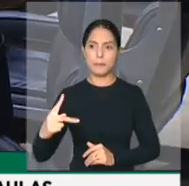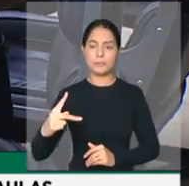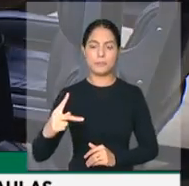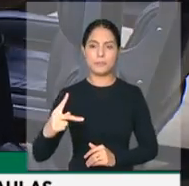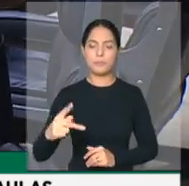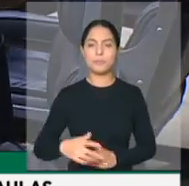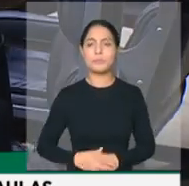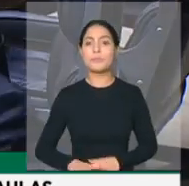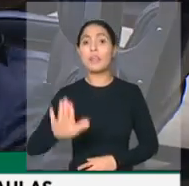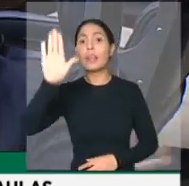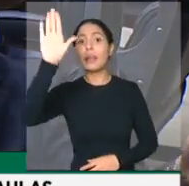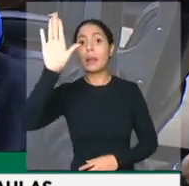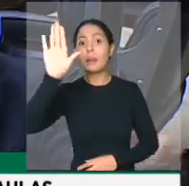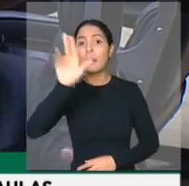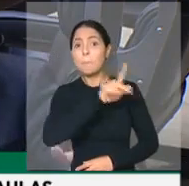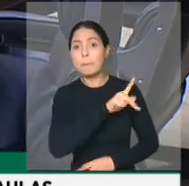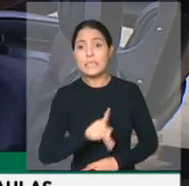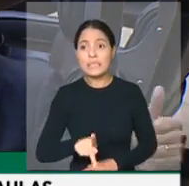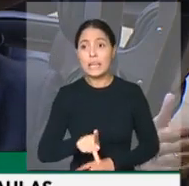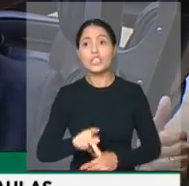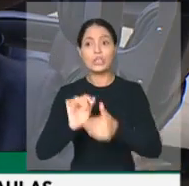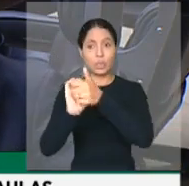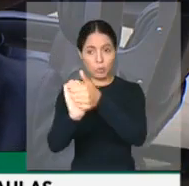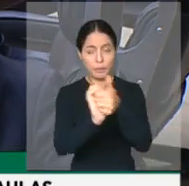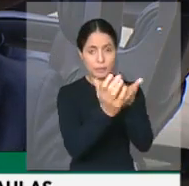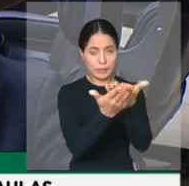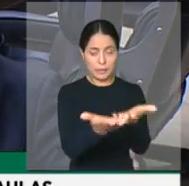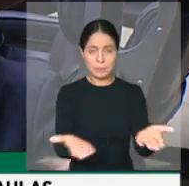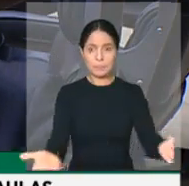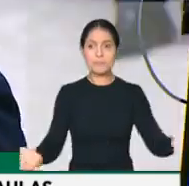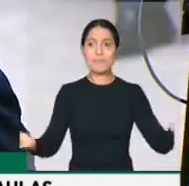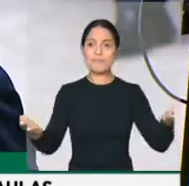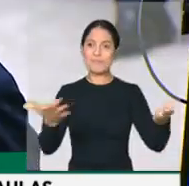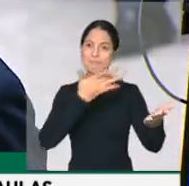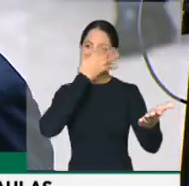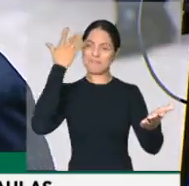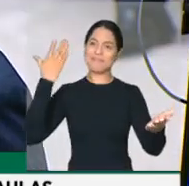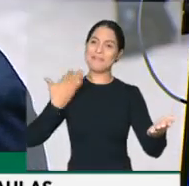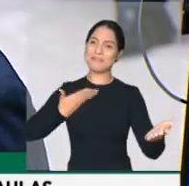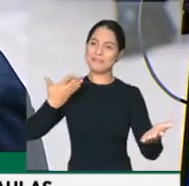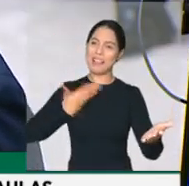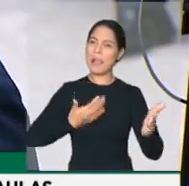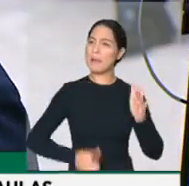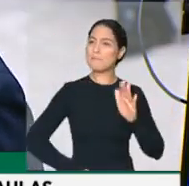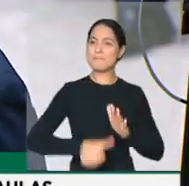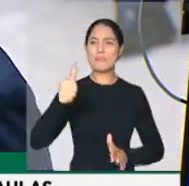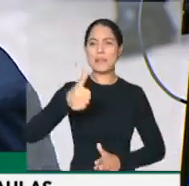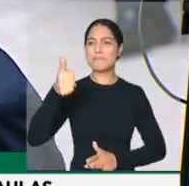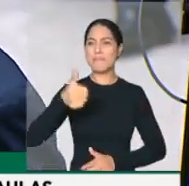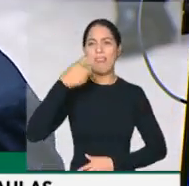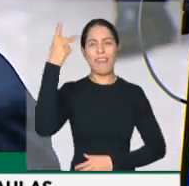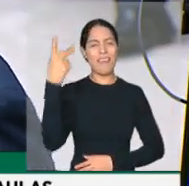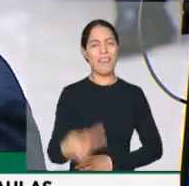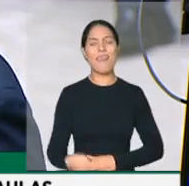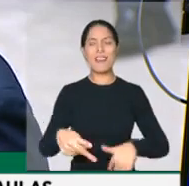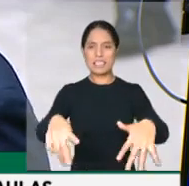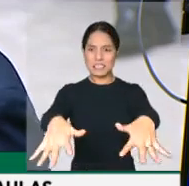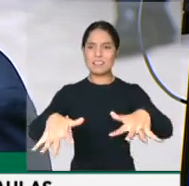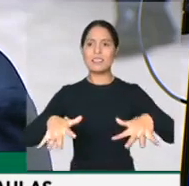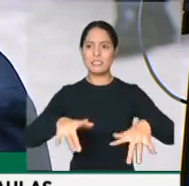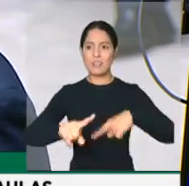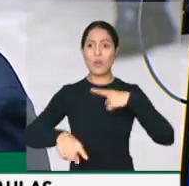Presidente, cumprimentando a Exª e os demais colegas, essa é a primeira sessão da Câmara após o